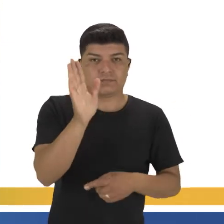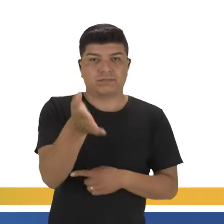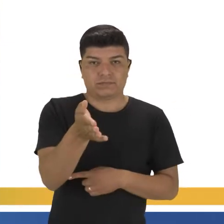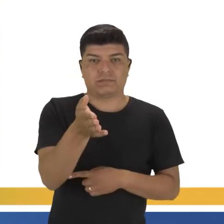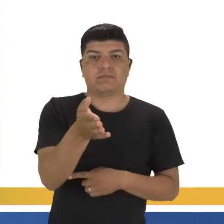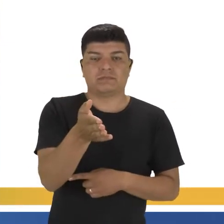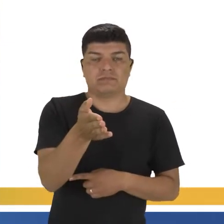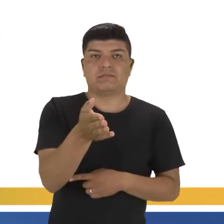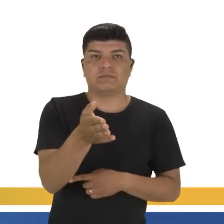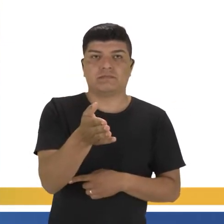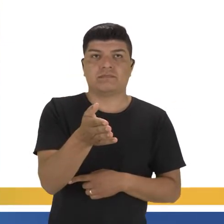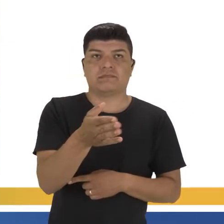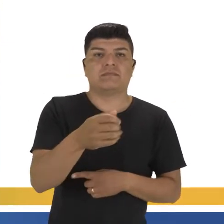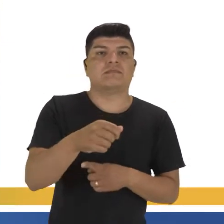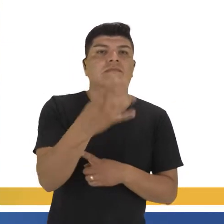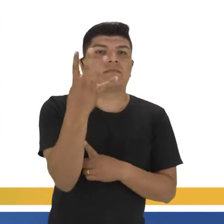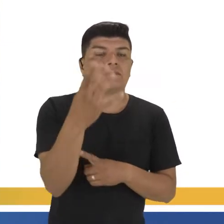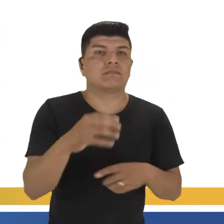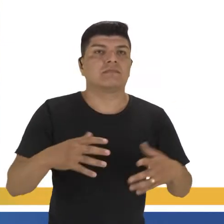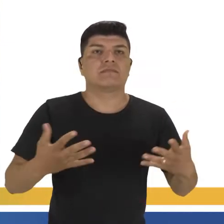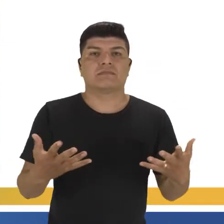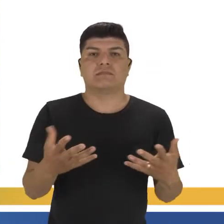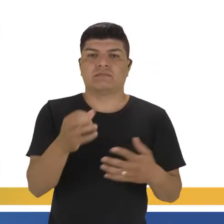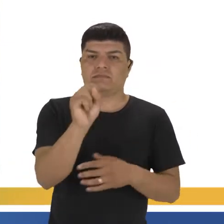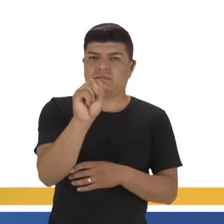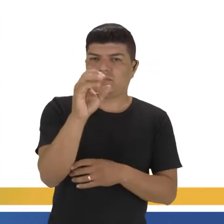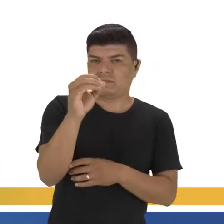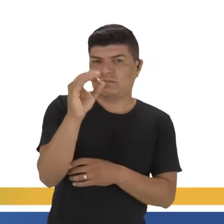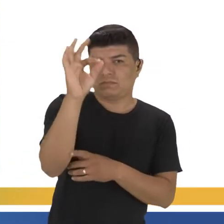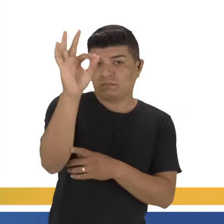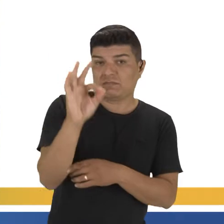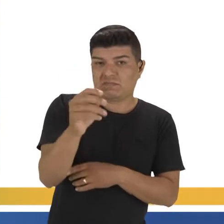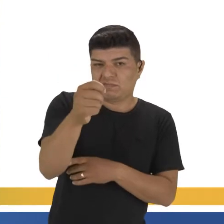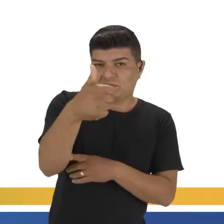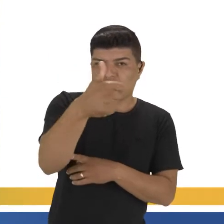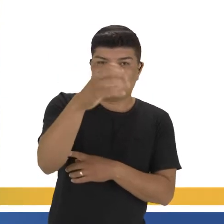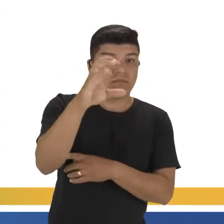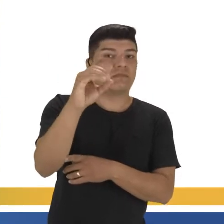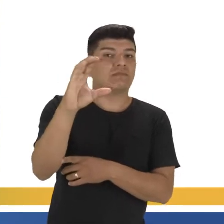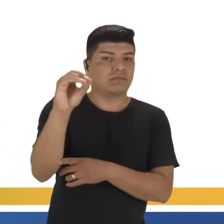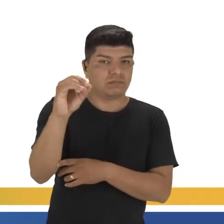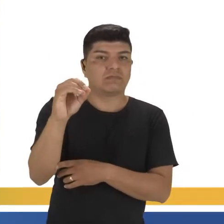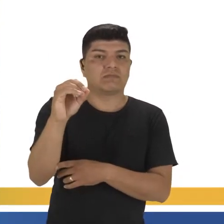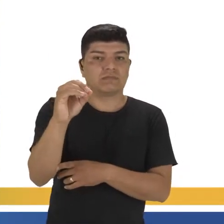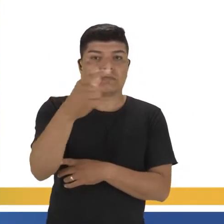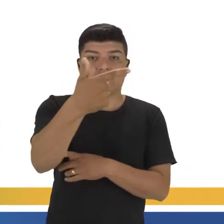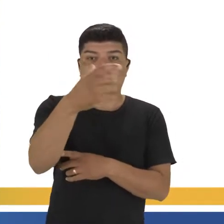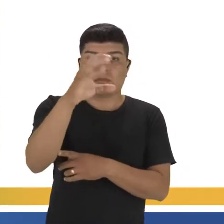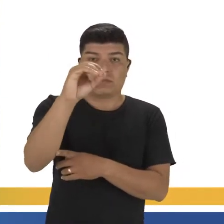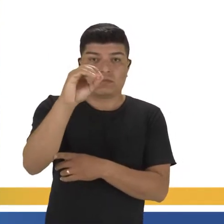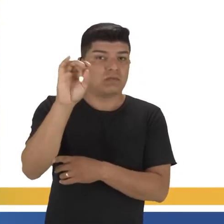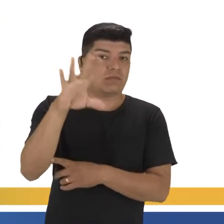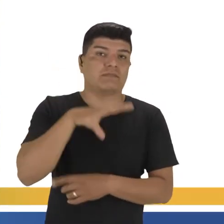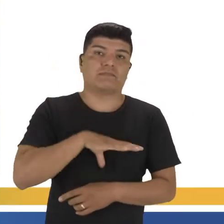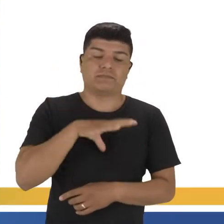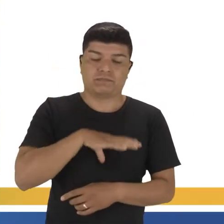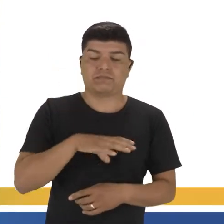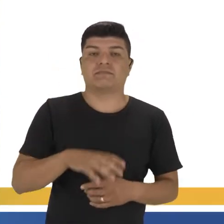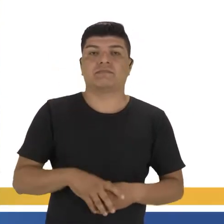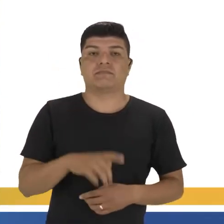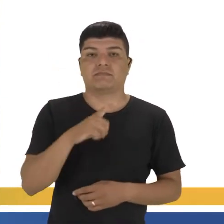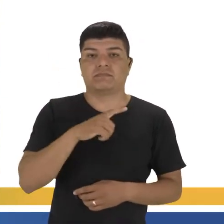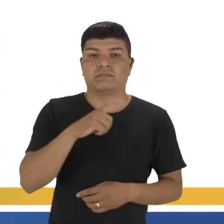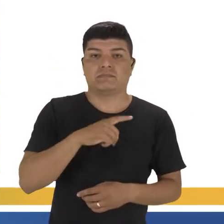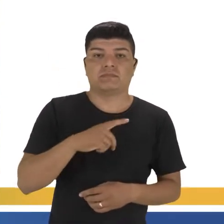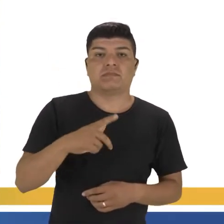logo, em relação a isso. Uma grande quantidade. 80% é quase 100%, galera. 20% não estavam no campo. Nós temos, então,